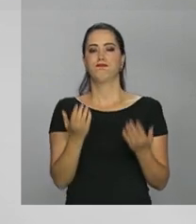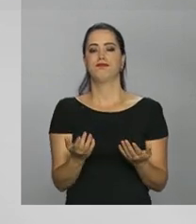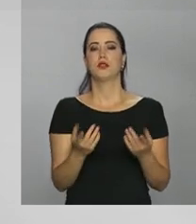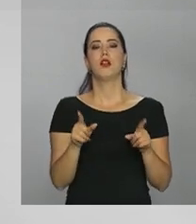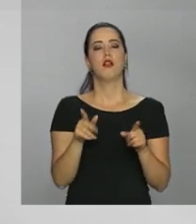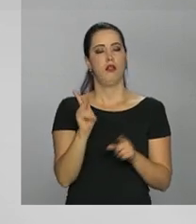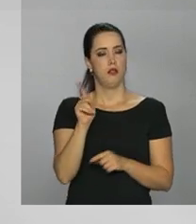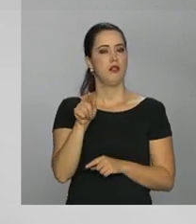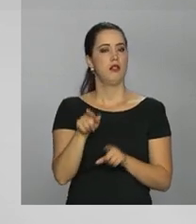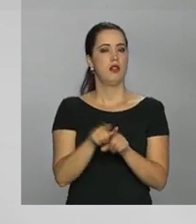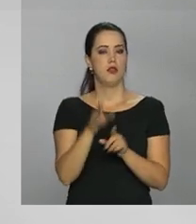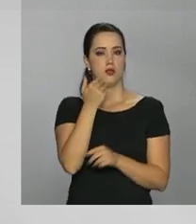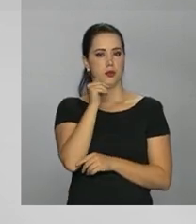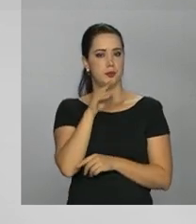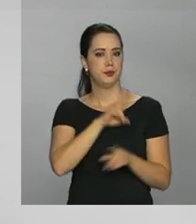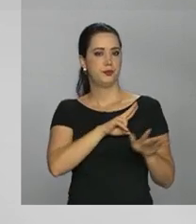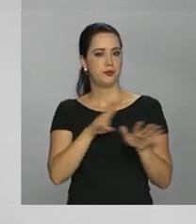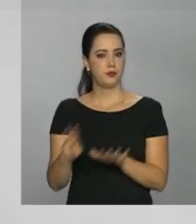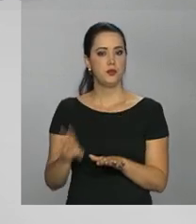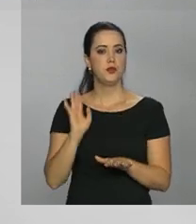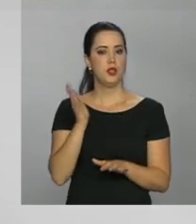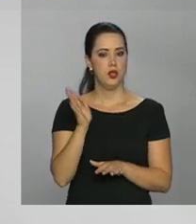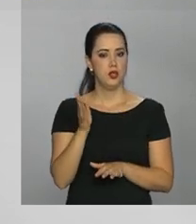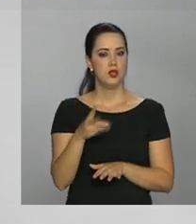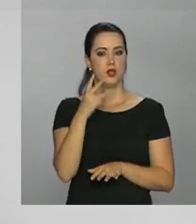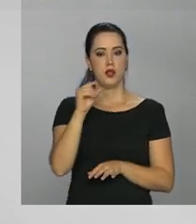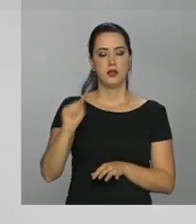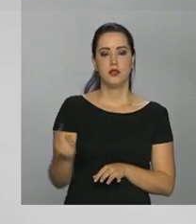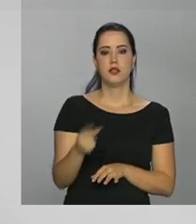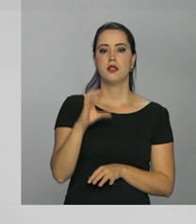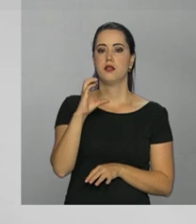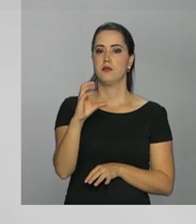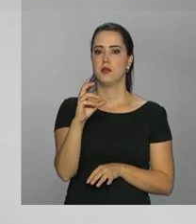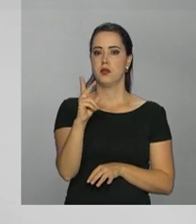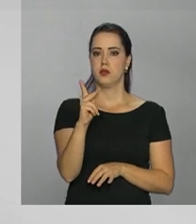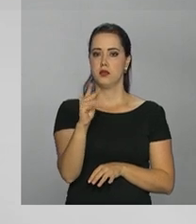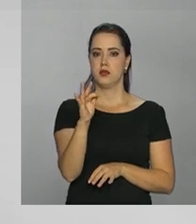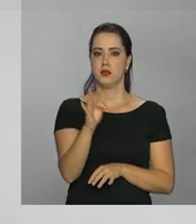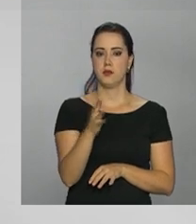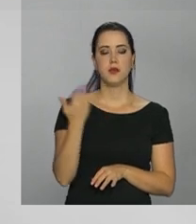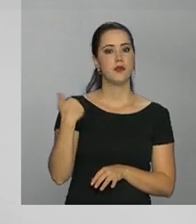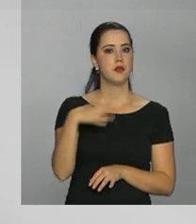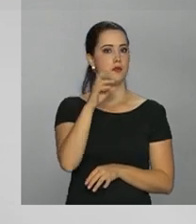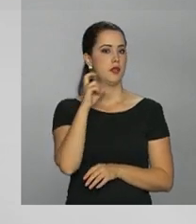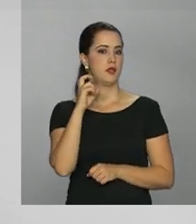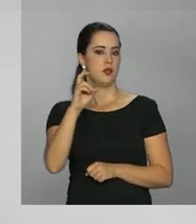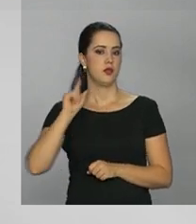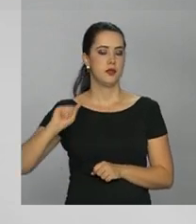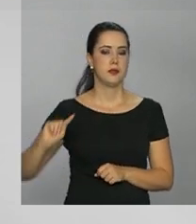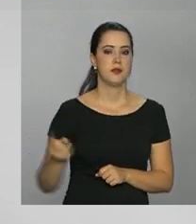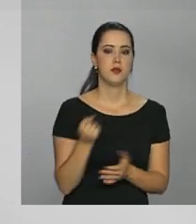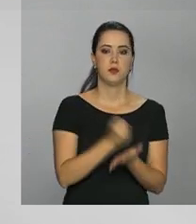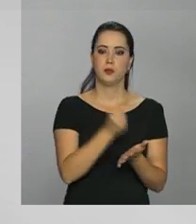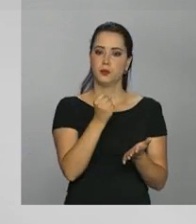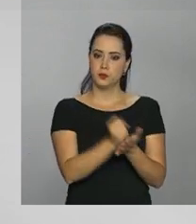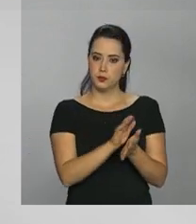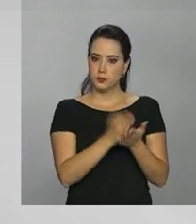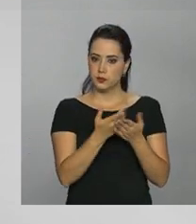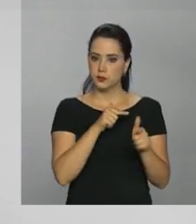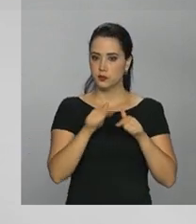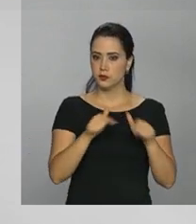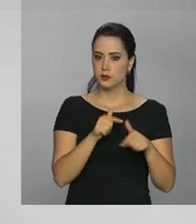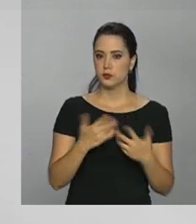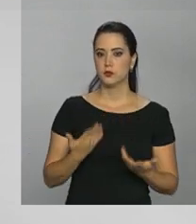Já foram emitidos quase 30 mil CPFs e mais de 5 mil carteiras de trabalho.